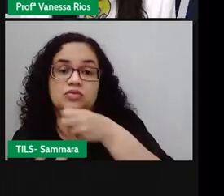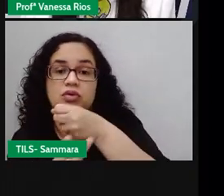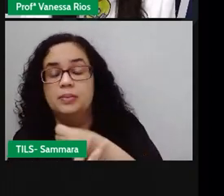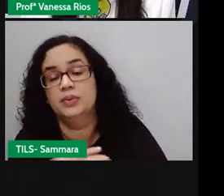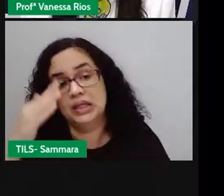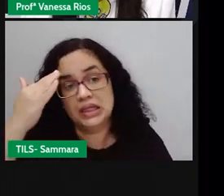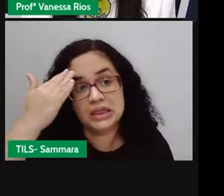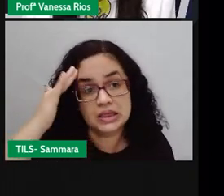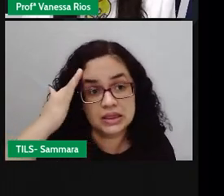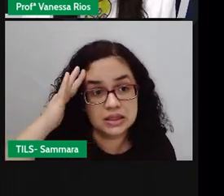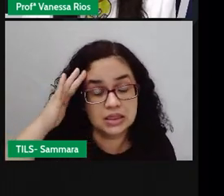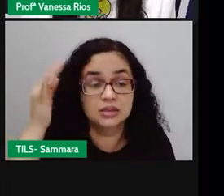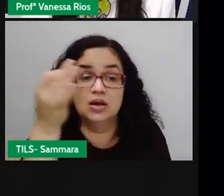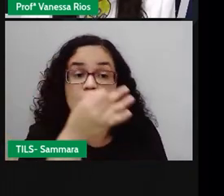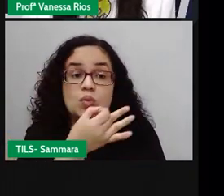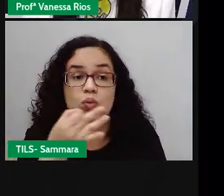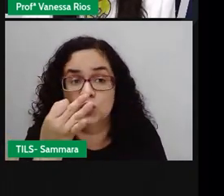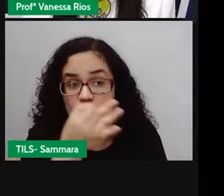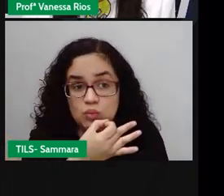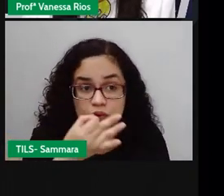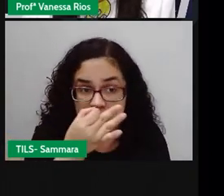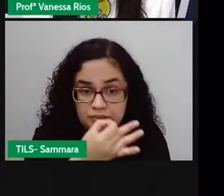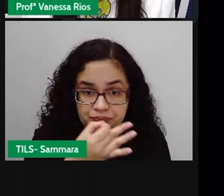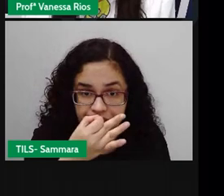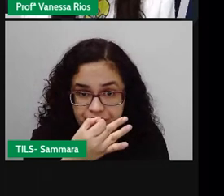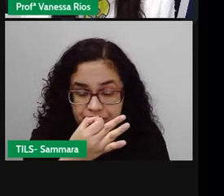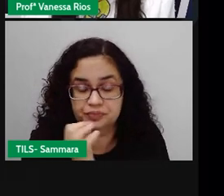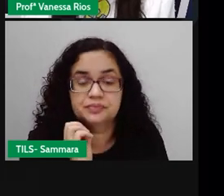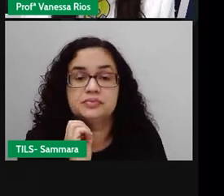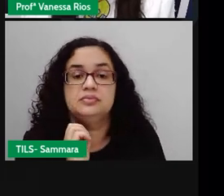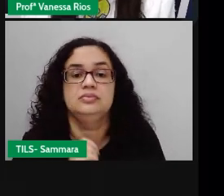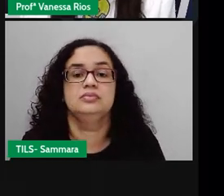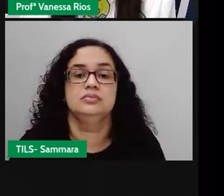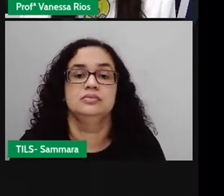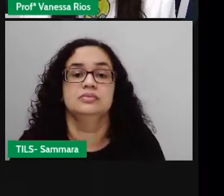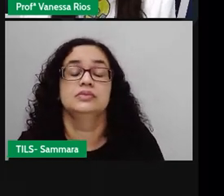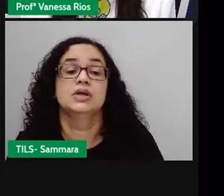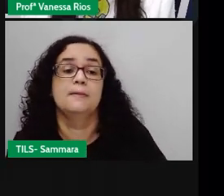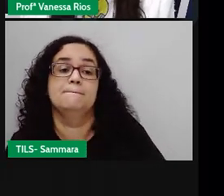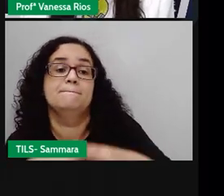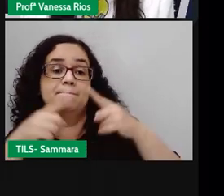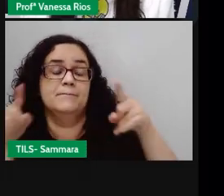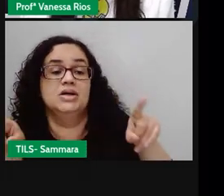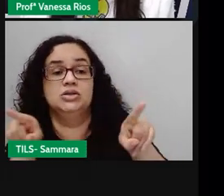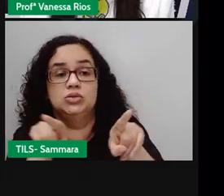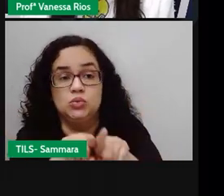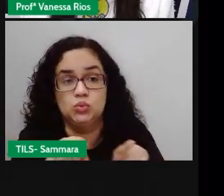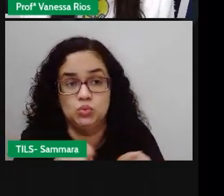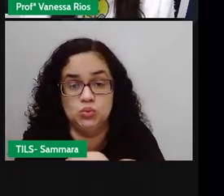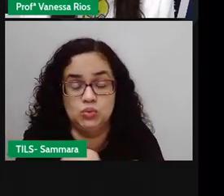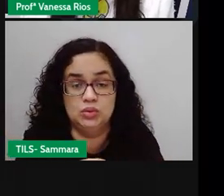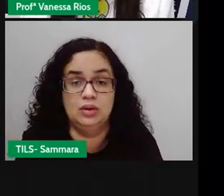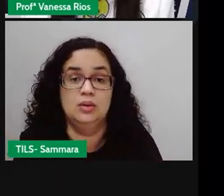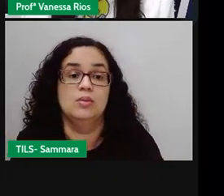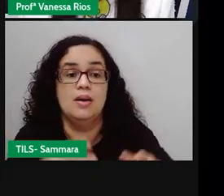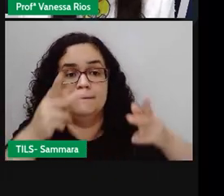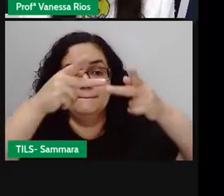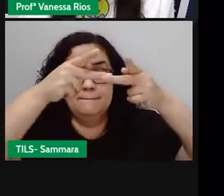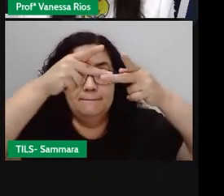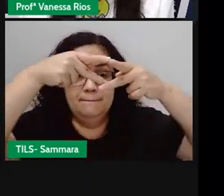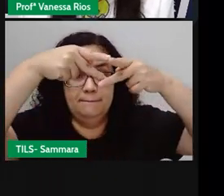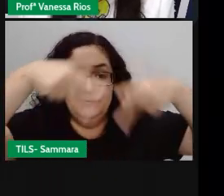que ali vai ser oralizado, vai ser falado, né? Alguma coisa. Mas está sempre seguido por uma preposição.